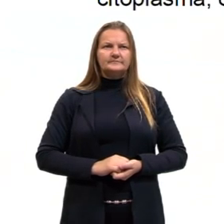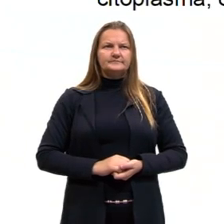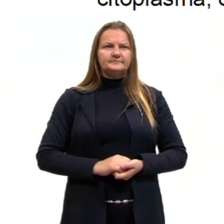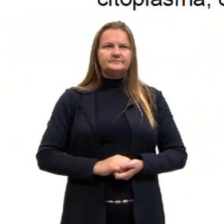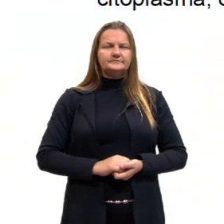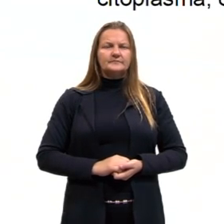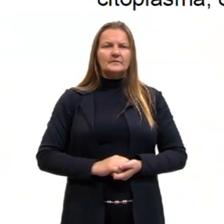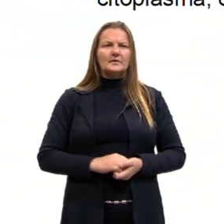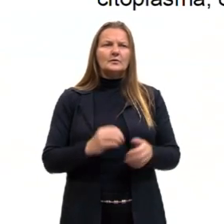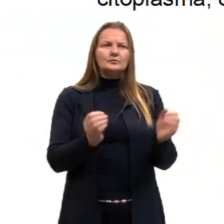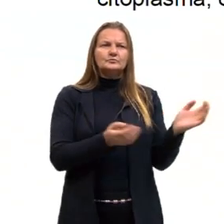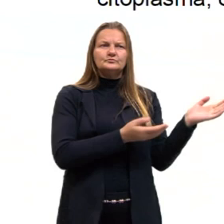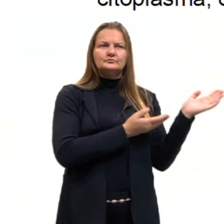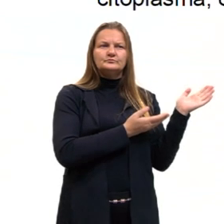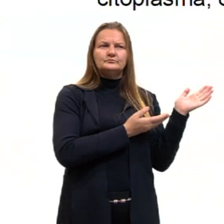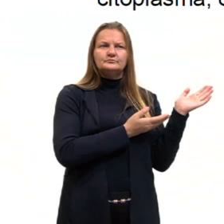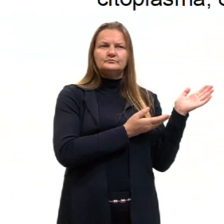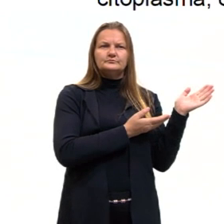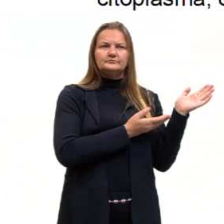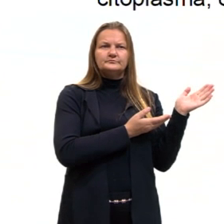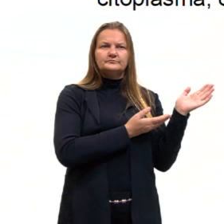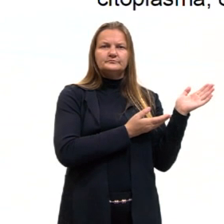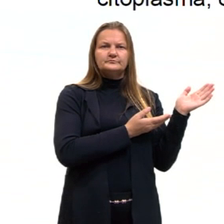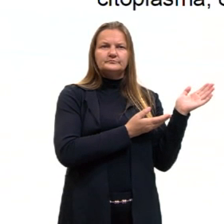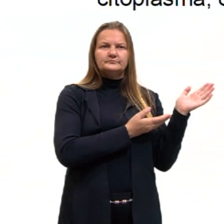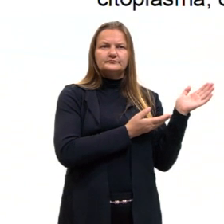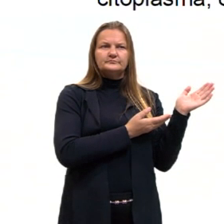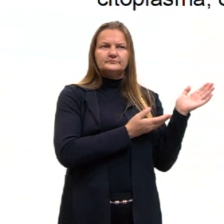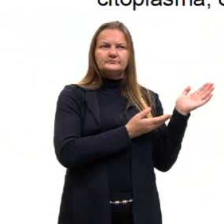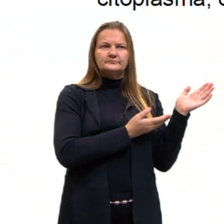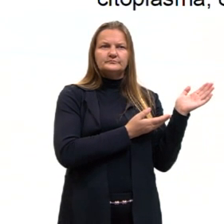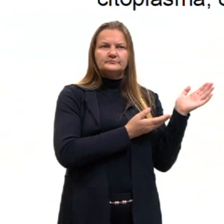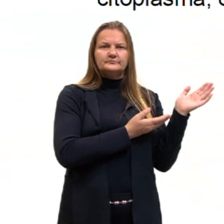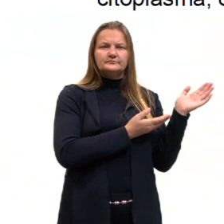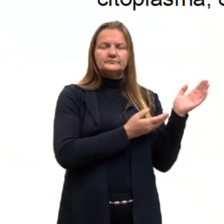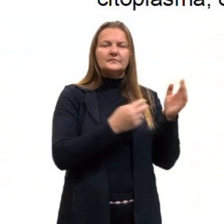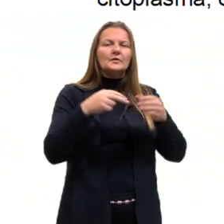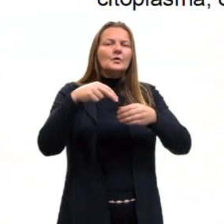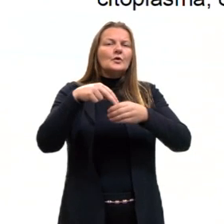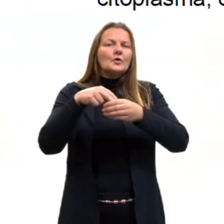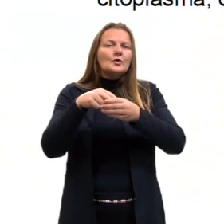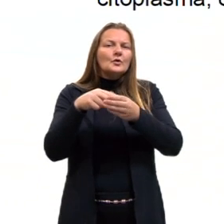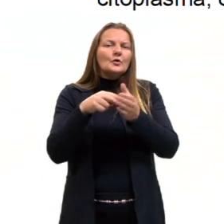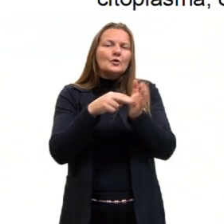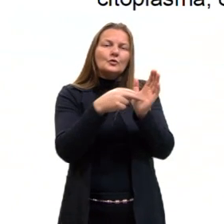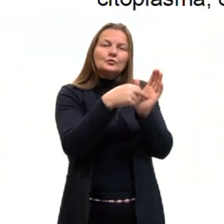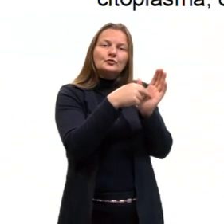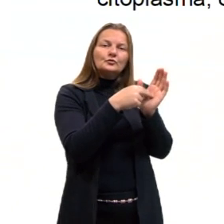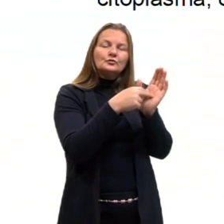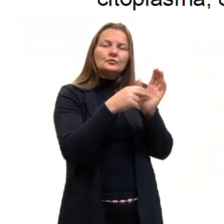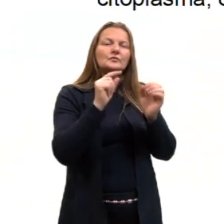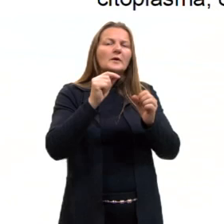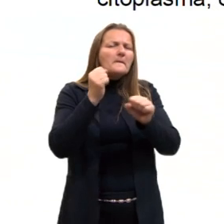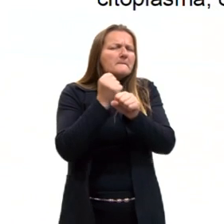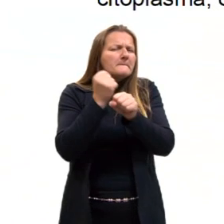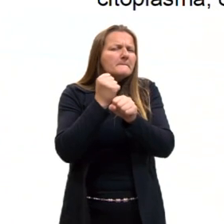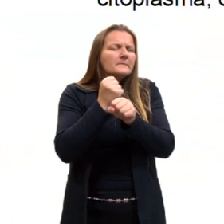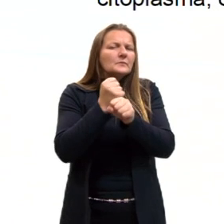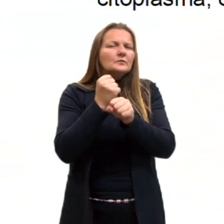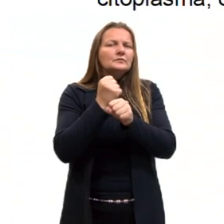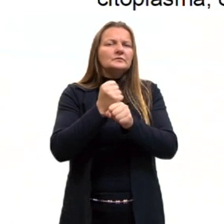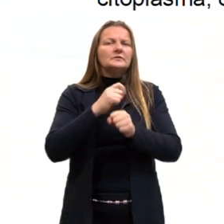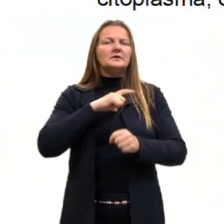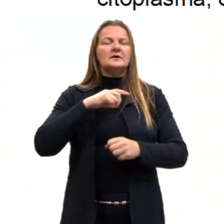O nucleolo. Vamos ver um pouquinho. O nucleolo está envolvido na produção de